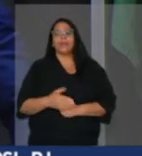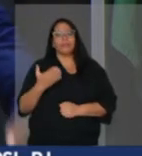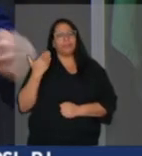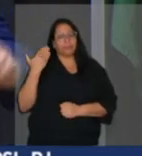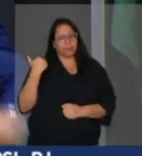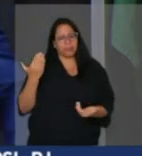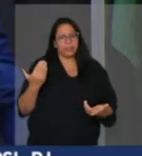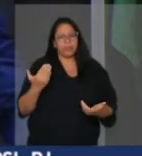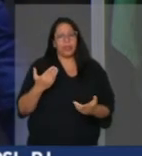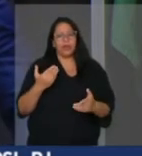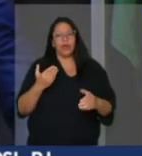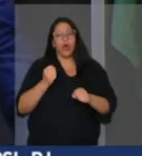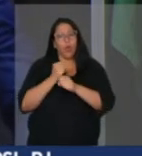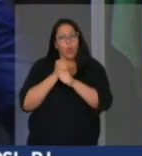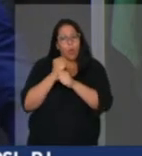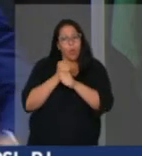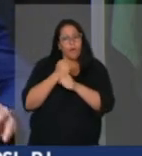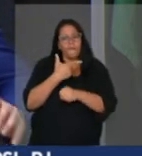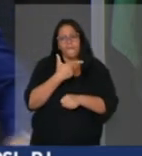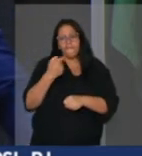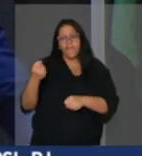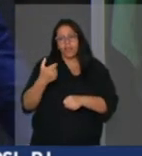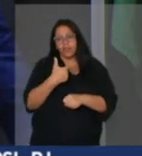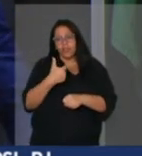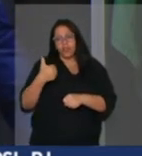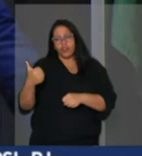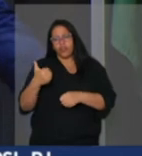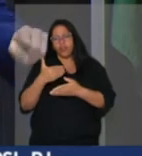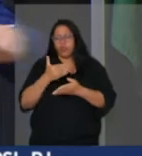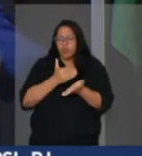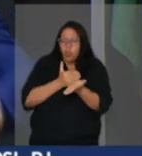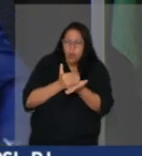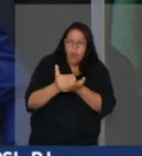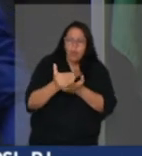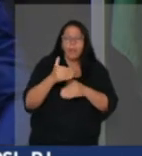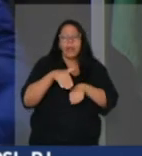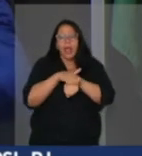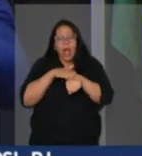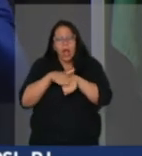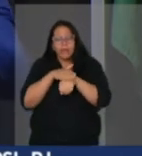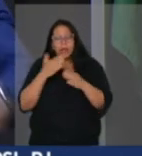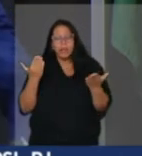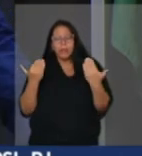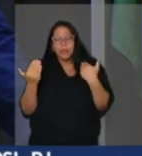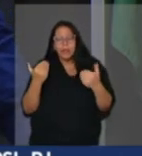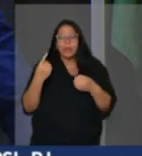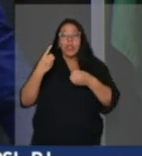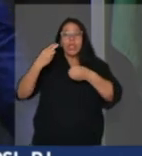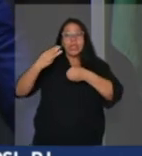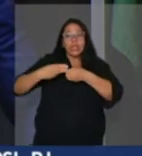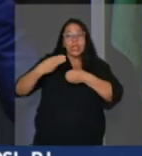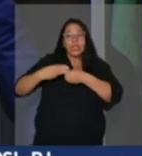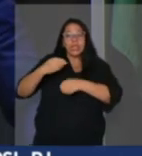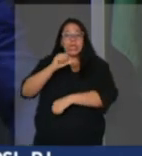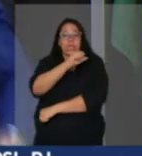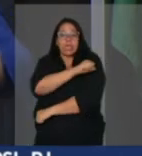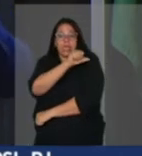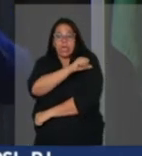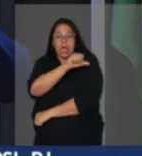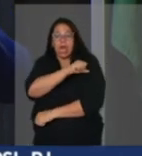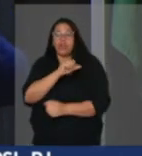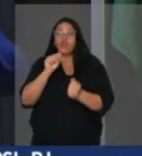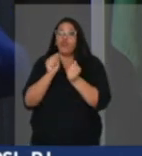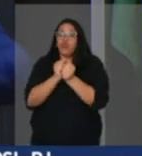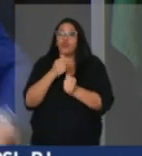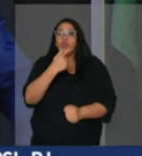no início do ano, e nós estávamos conversando no Rio de Janeiro, com o governador Cláudio Castro, e o